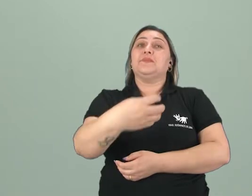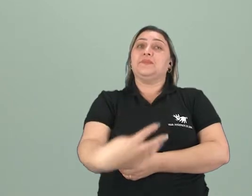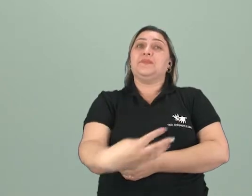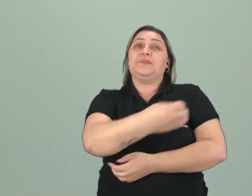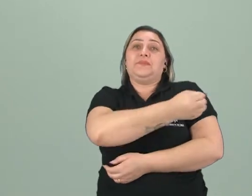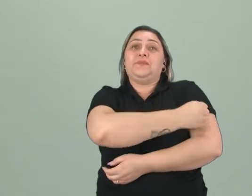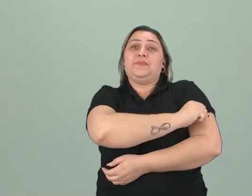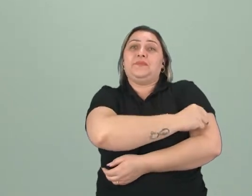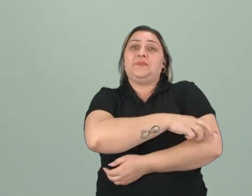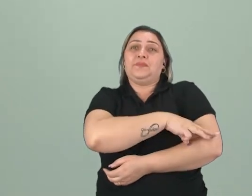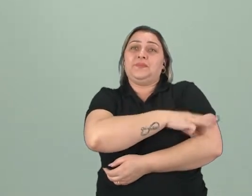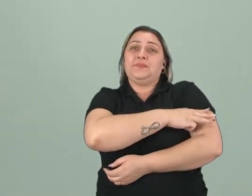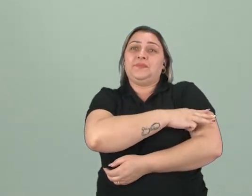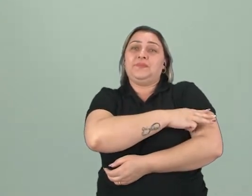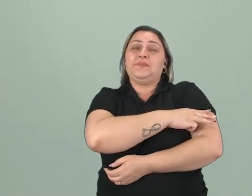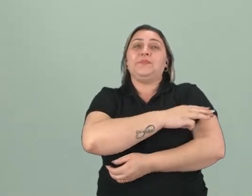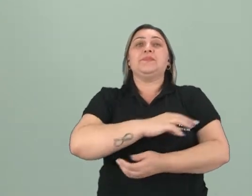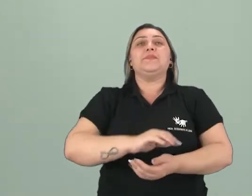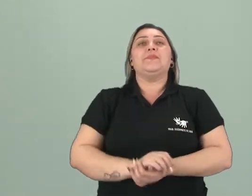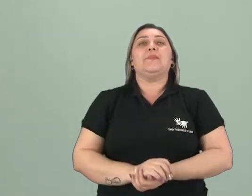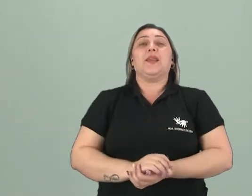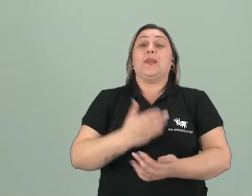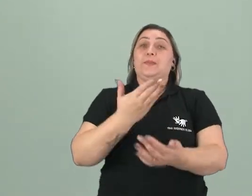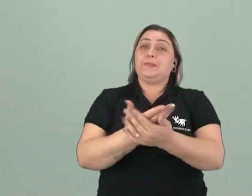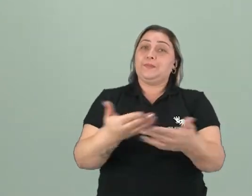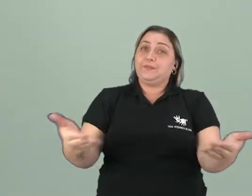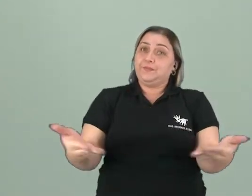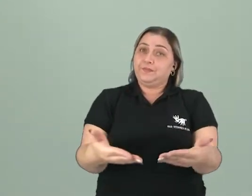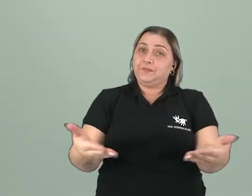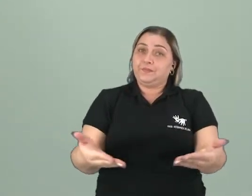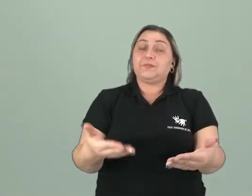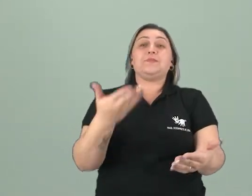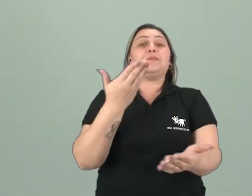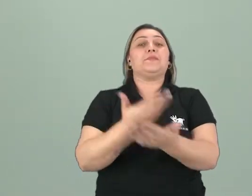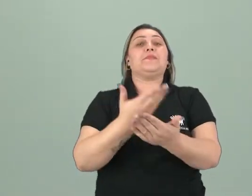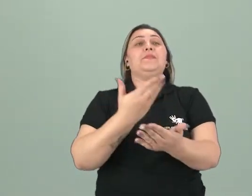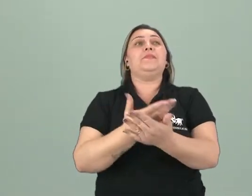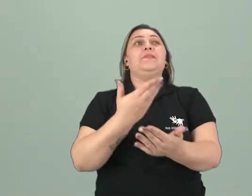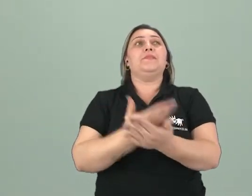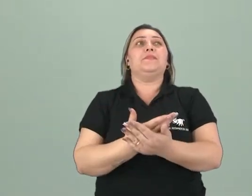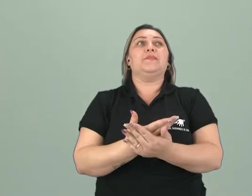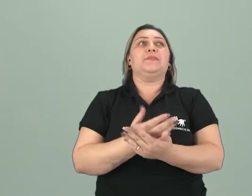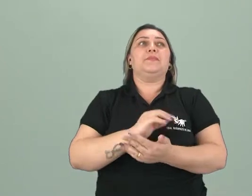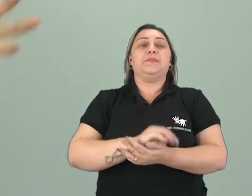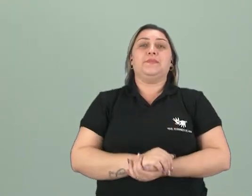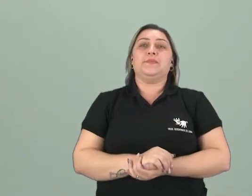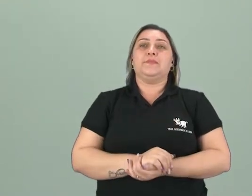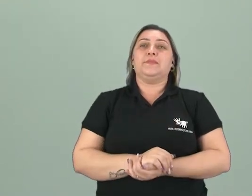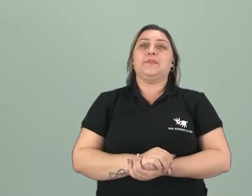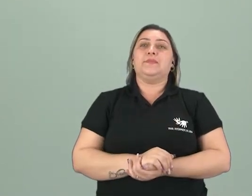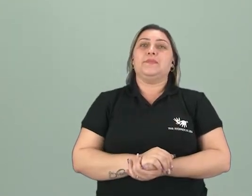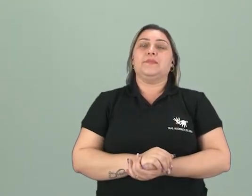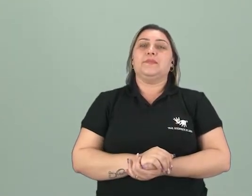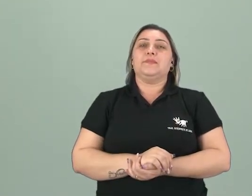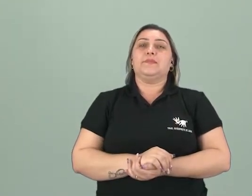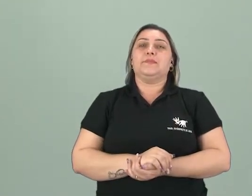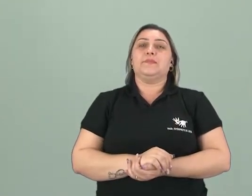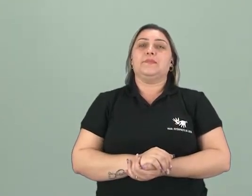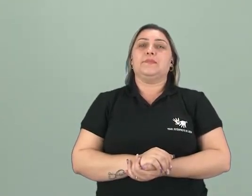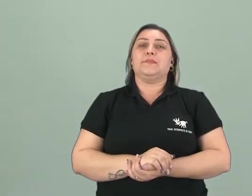para o 8º ano do Ensino Fundamental. Na aula de hoje a gente vai estudar um dos maiores